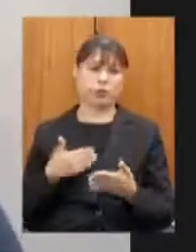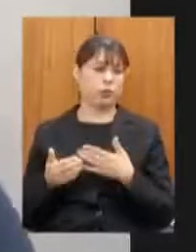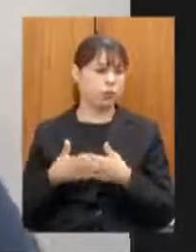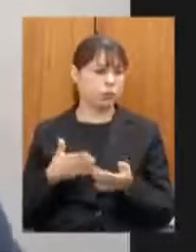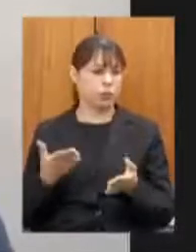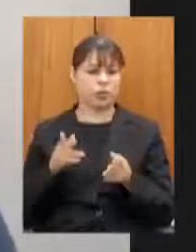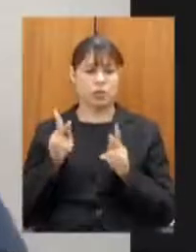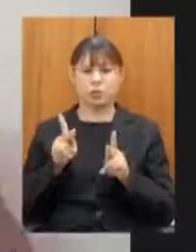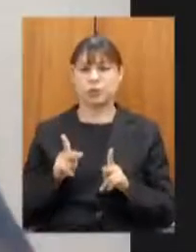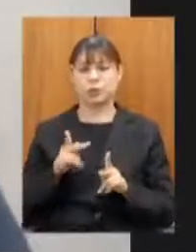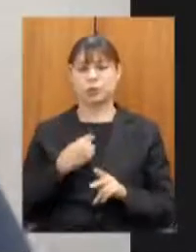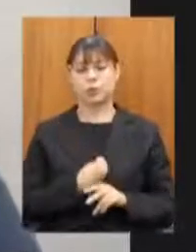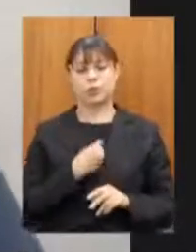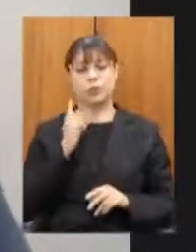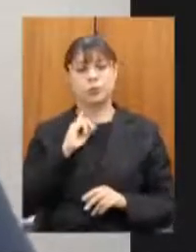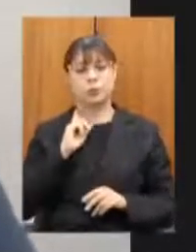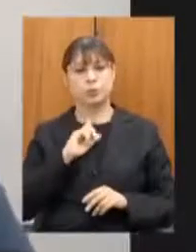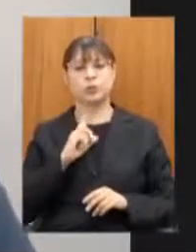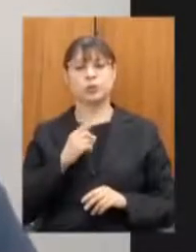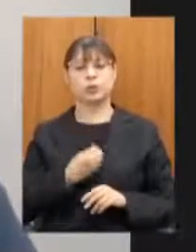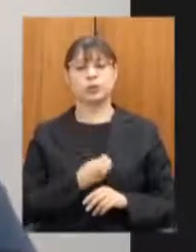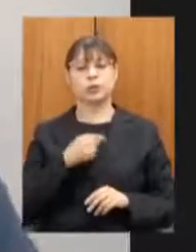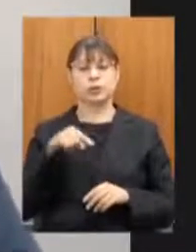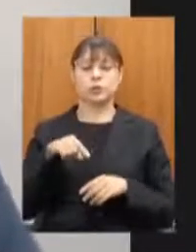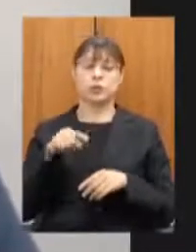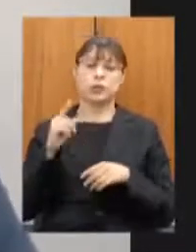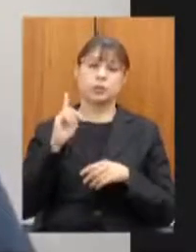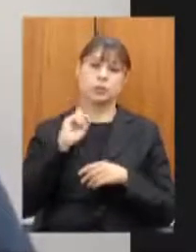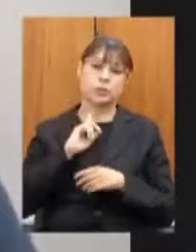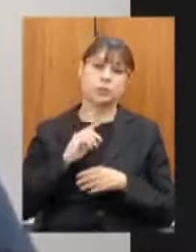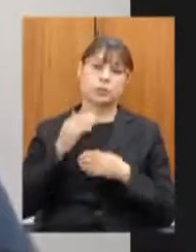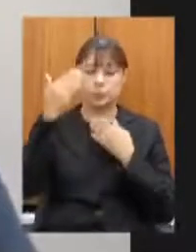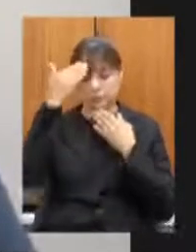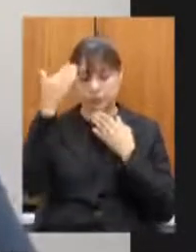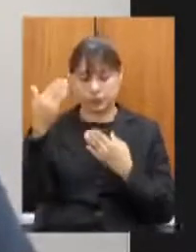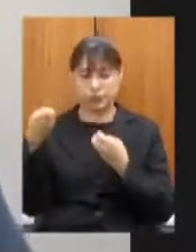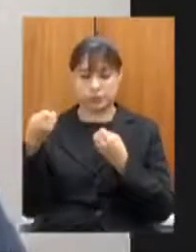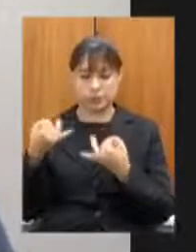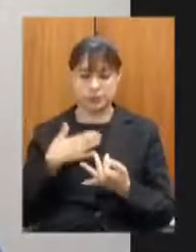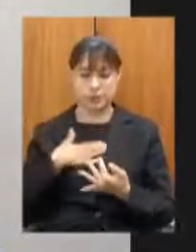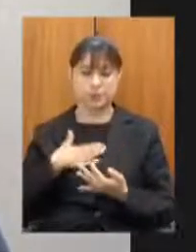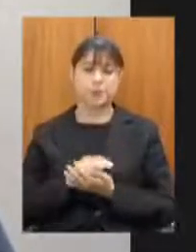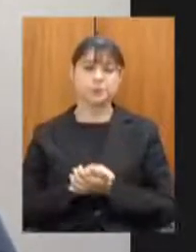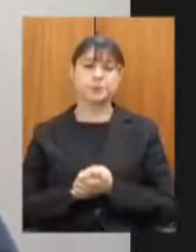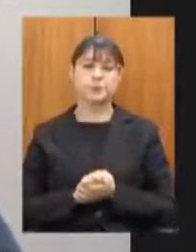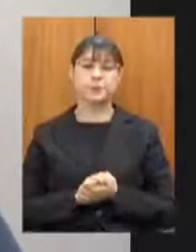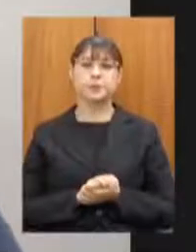um mineiro ou mineira que reside nesse estado mas muito obrigado pelas explicações